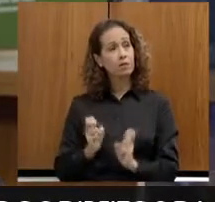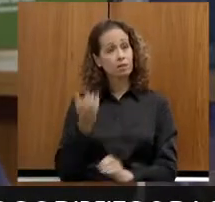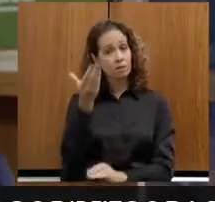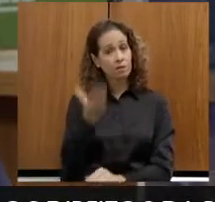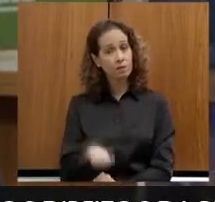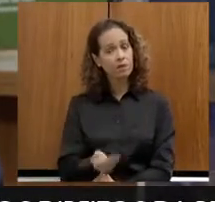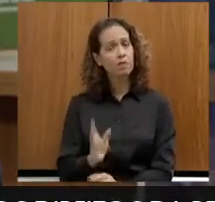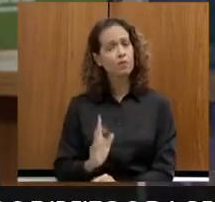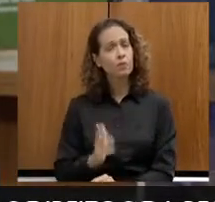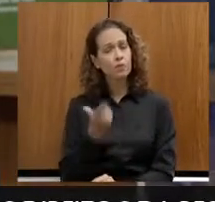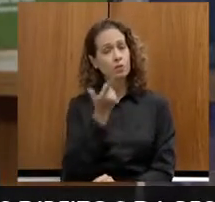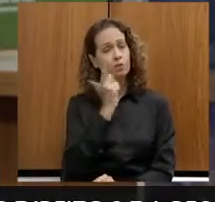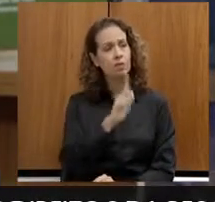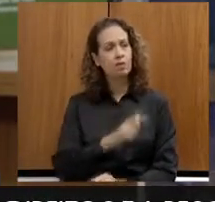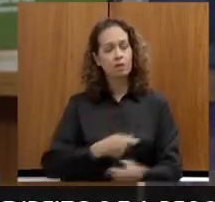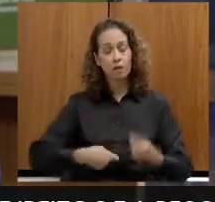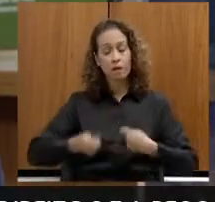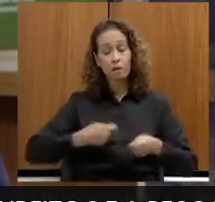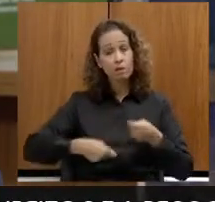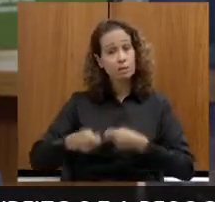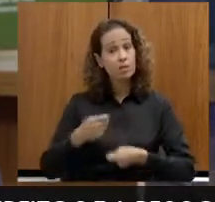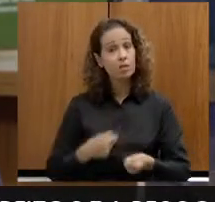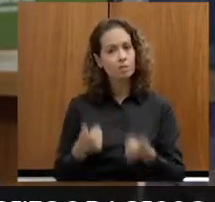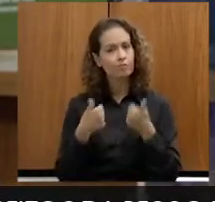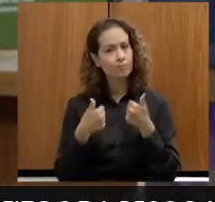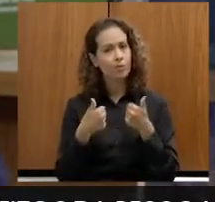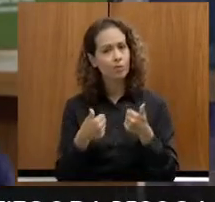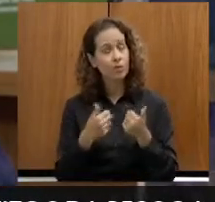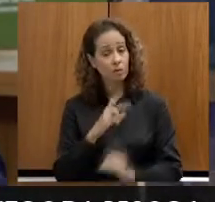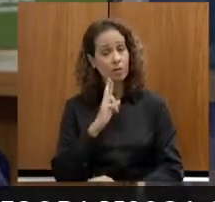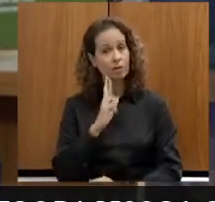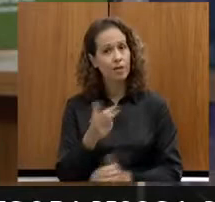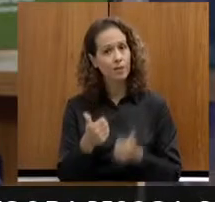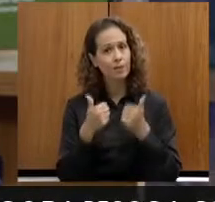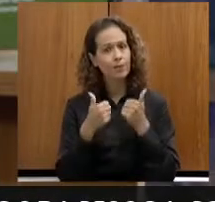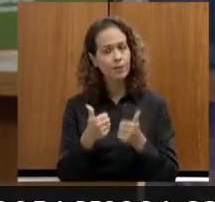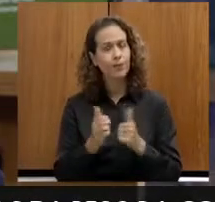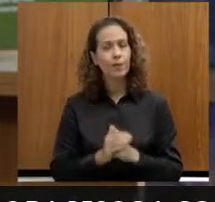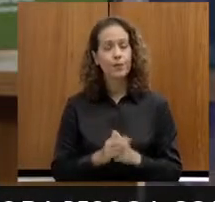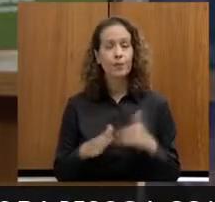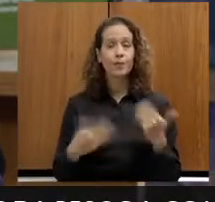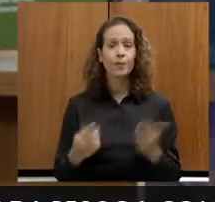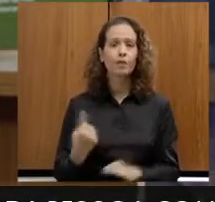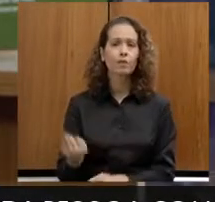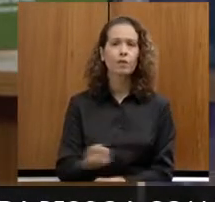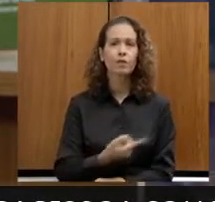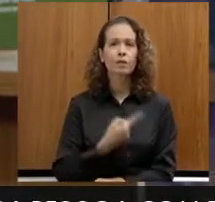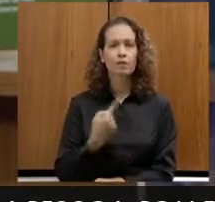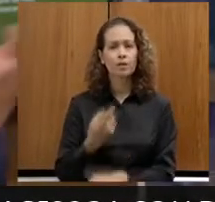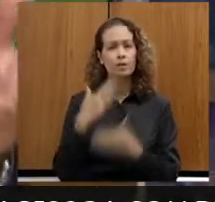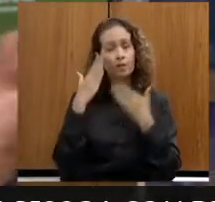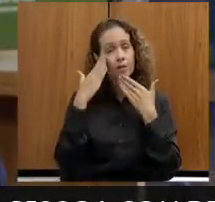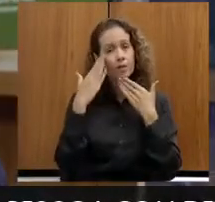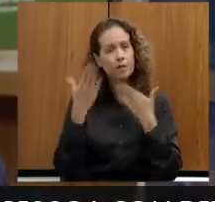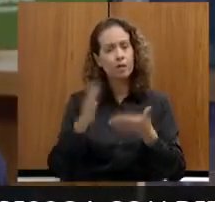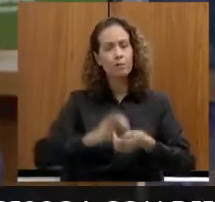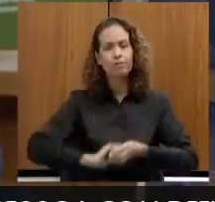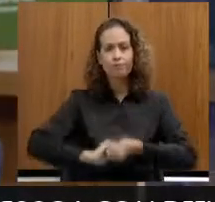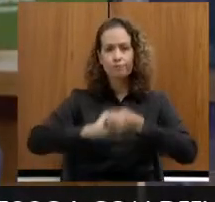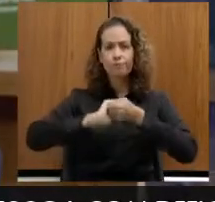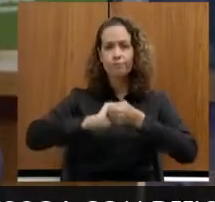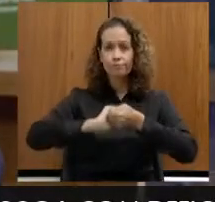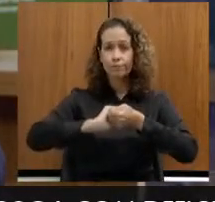administrar de forma muito positiva e com muitos resultados. Então, a nossa manifestação, mas no sentido de cumprimentá-la